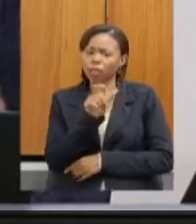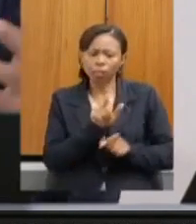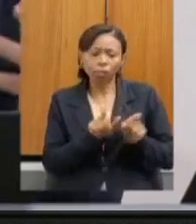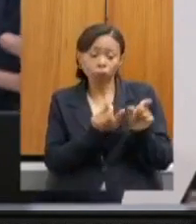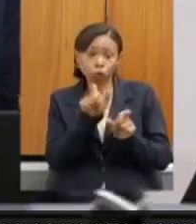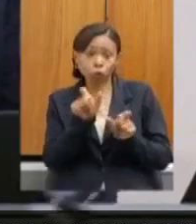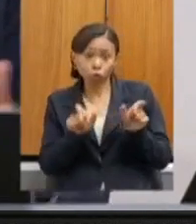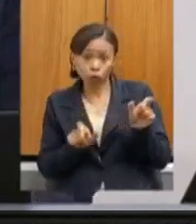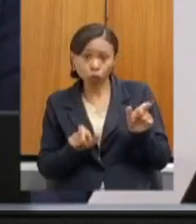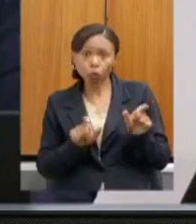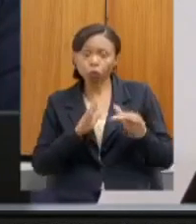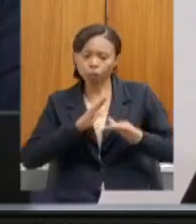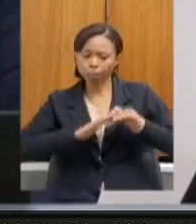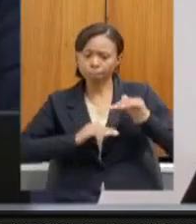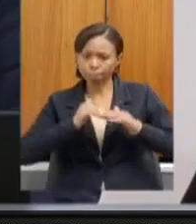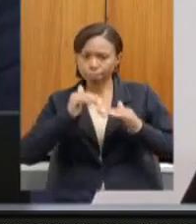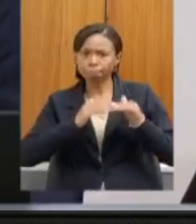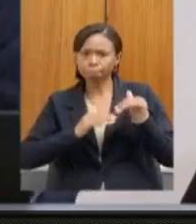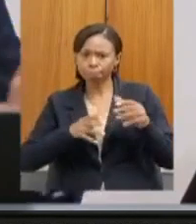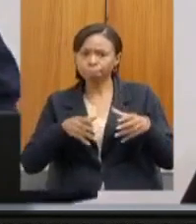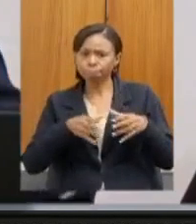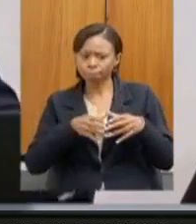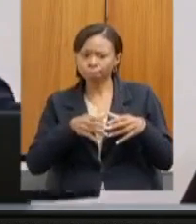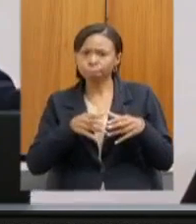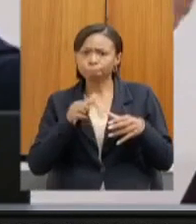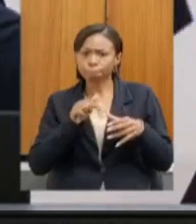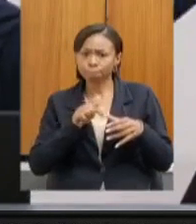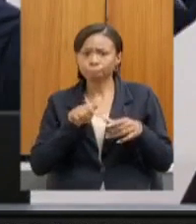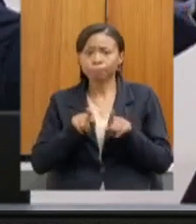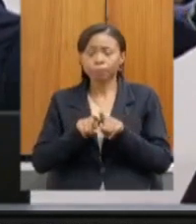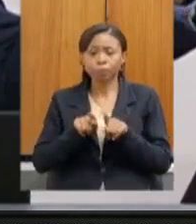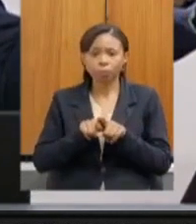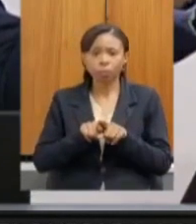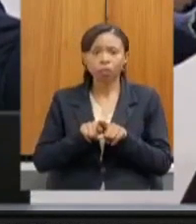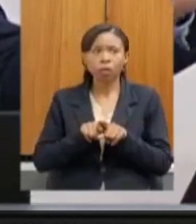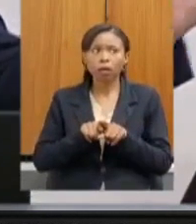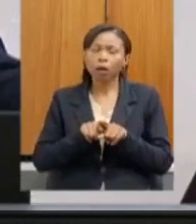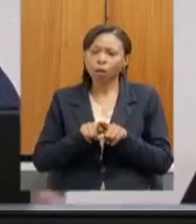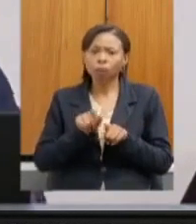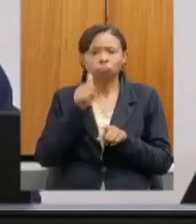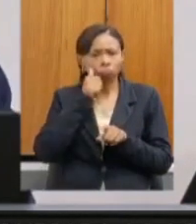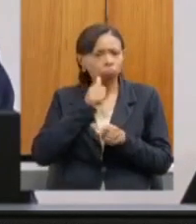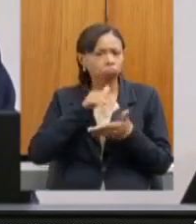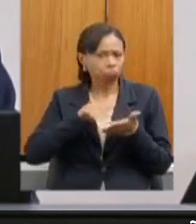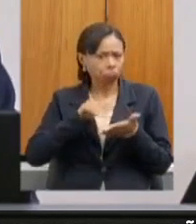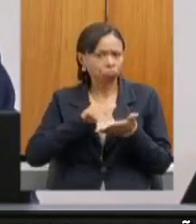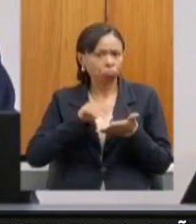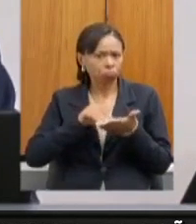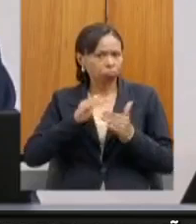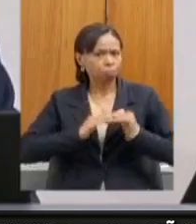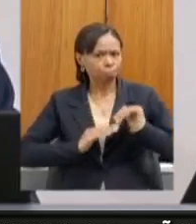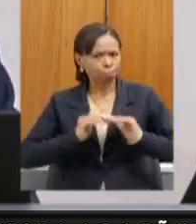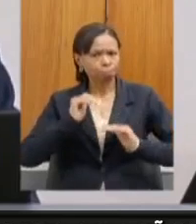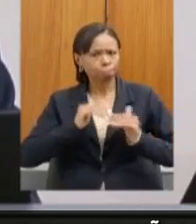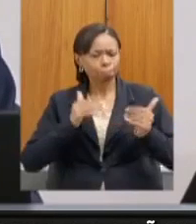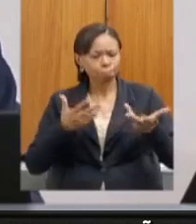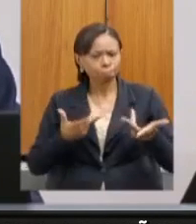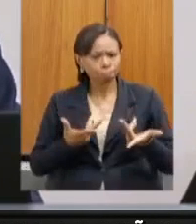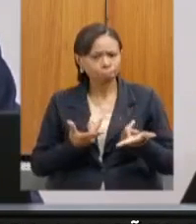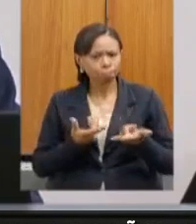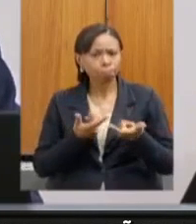compõe esse corpo técnico e parabenizar a secretária Marília como o Coronel colocou, um trabalho muito exitoso